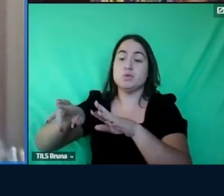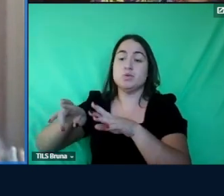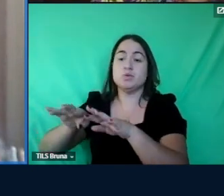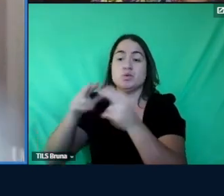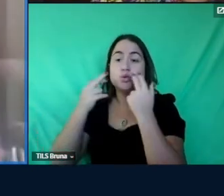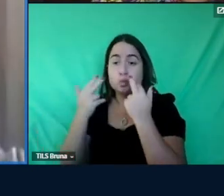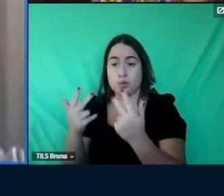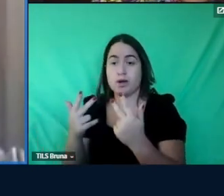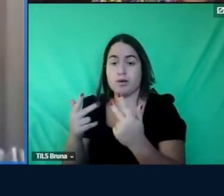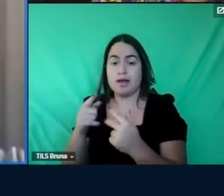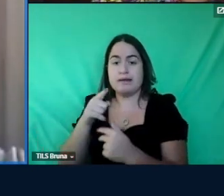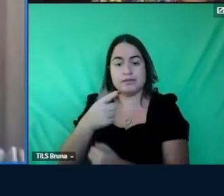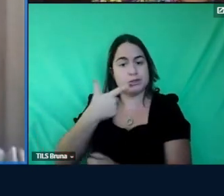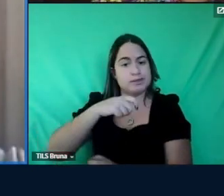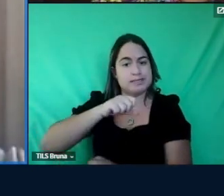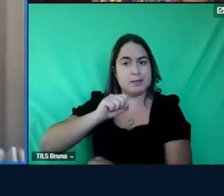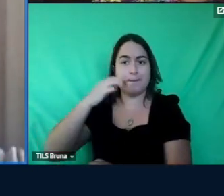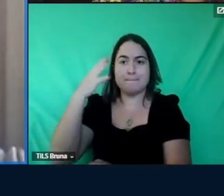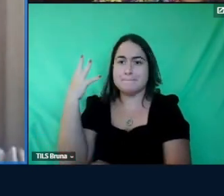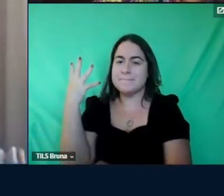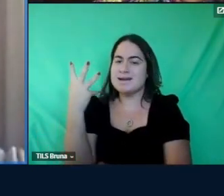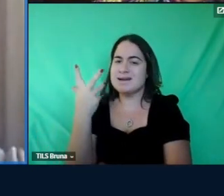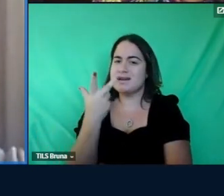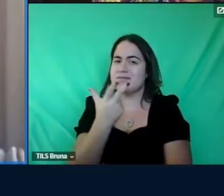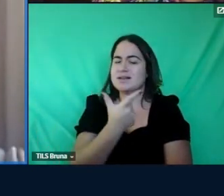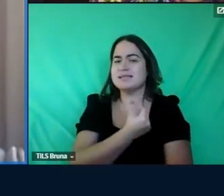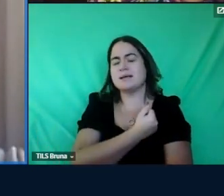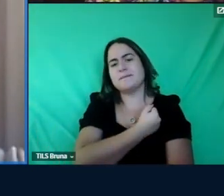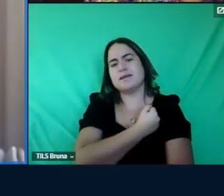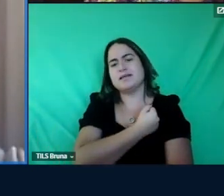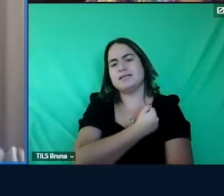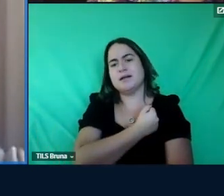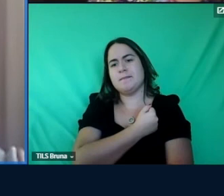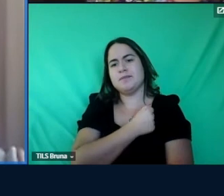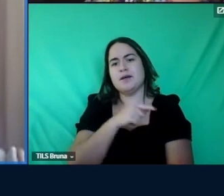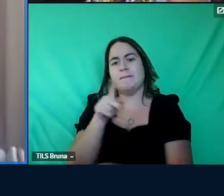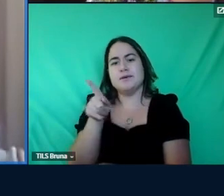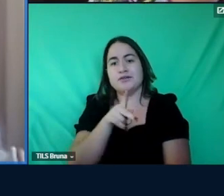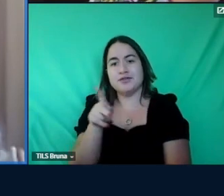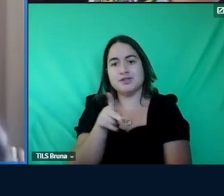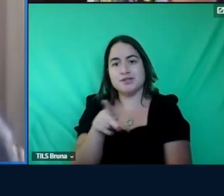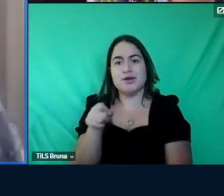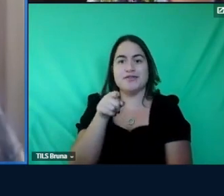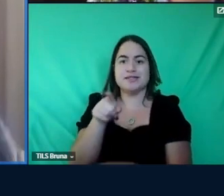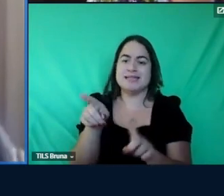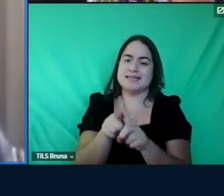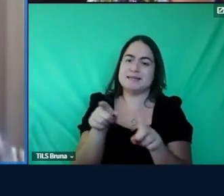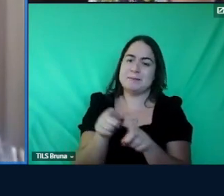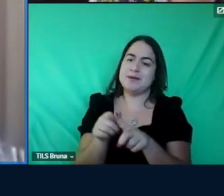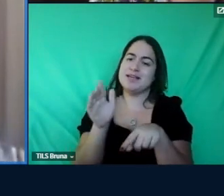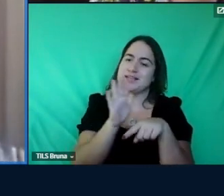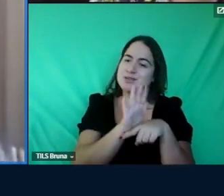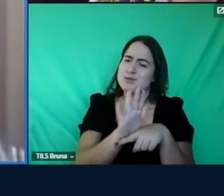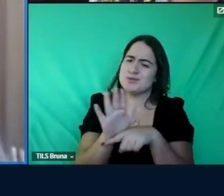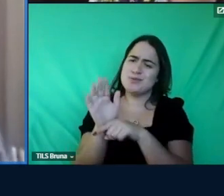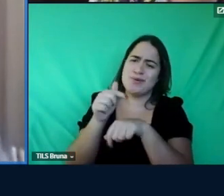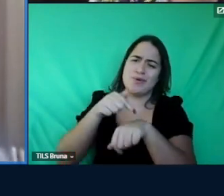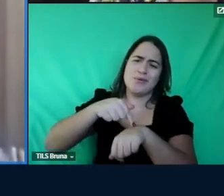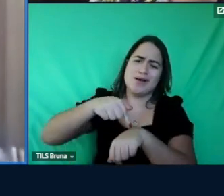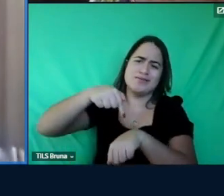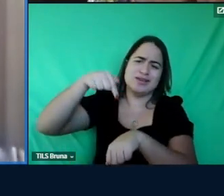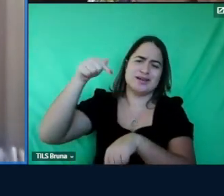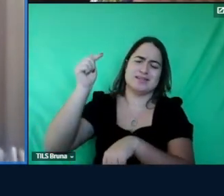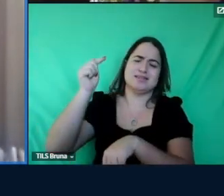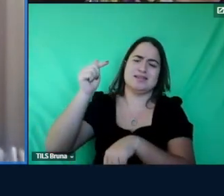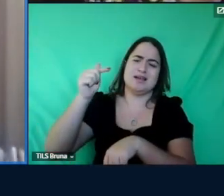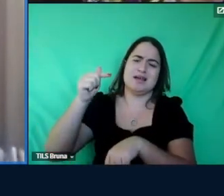conseguiu brilhantemente eu acho que o professor Fidel o senhor colaborou demais na qualificação e demais